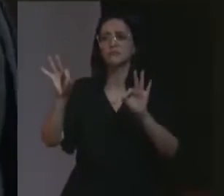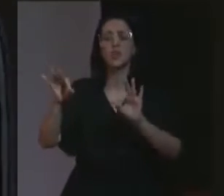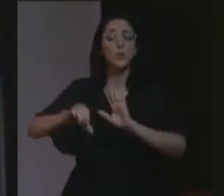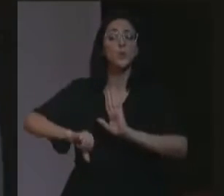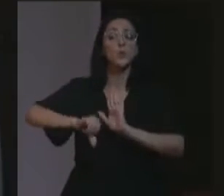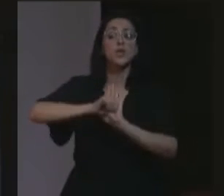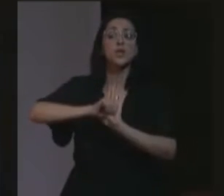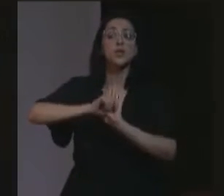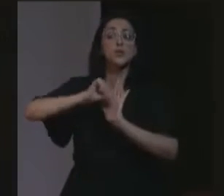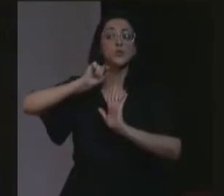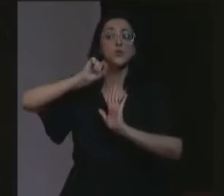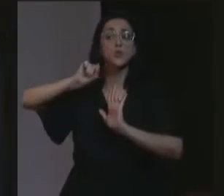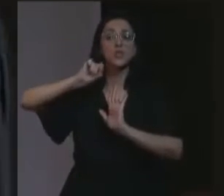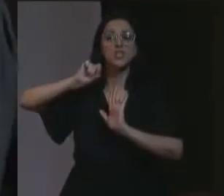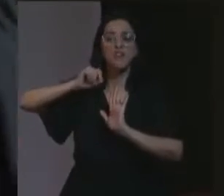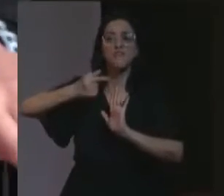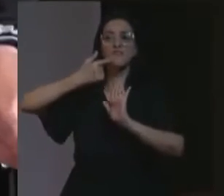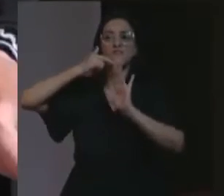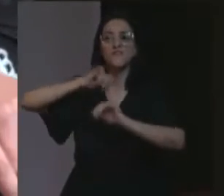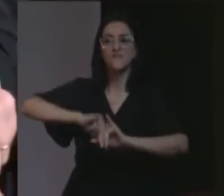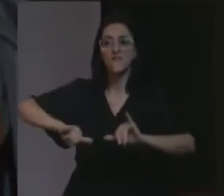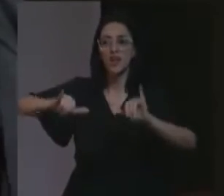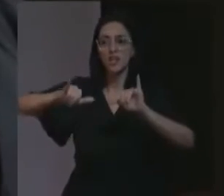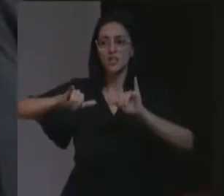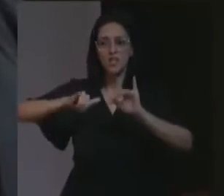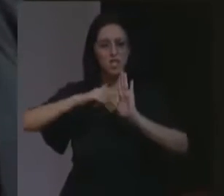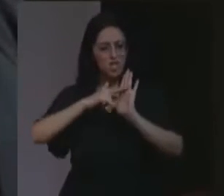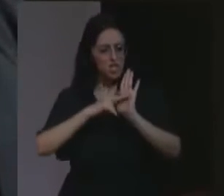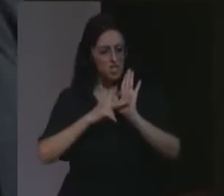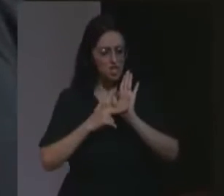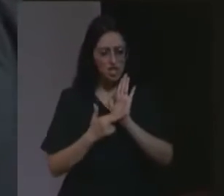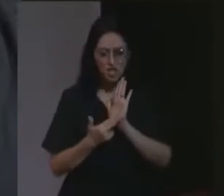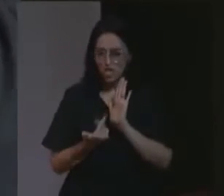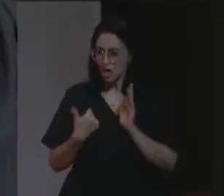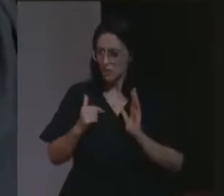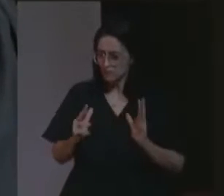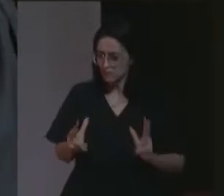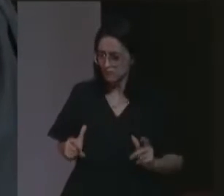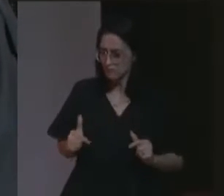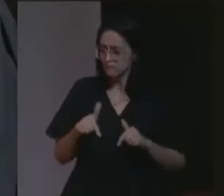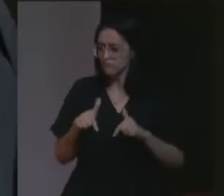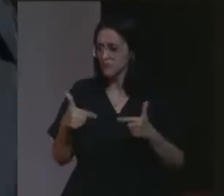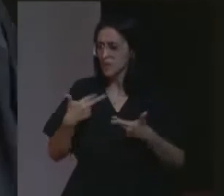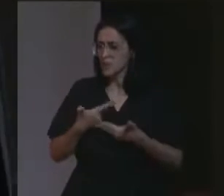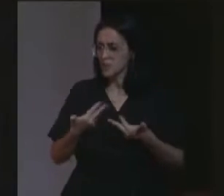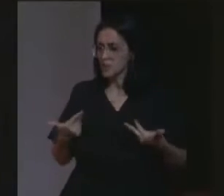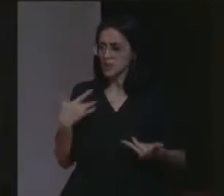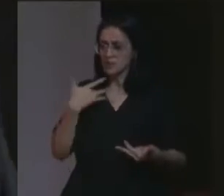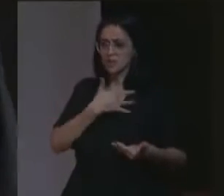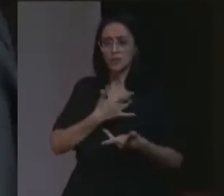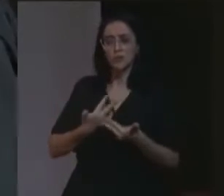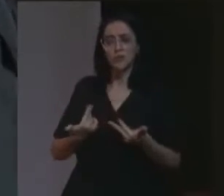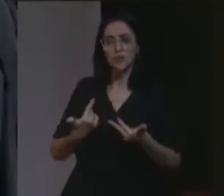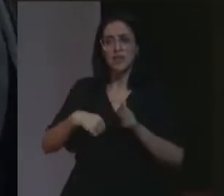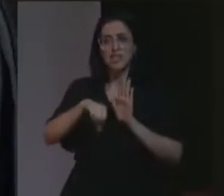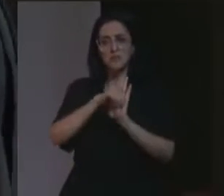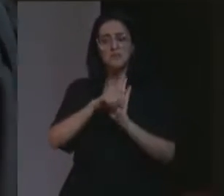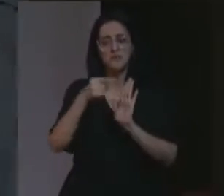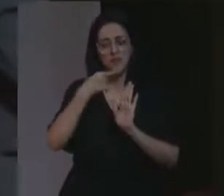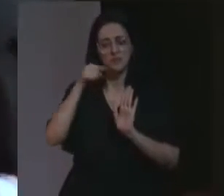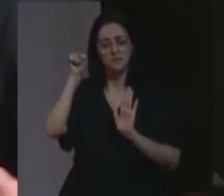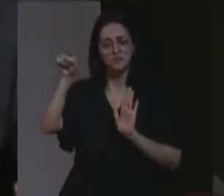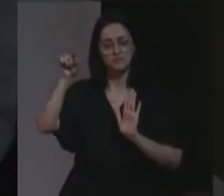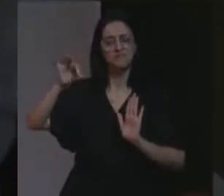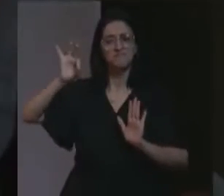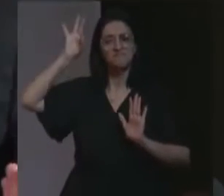crime de apologia, o crime de descumprimento de normas sanitárias. E acho que nesse crime aqui eu posso até dizer